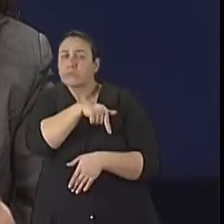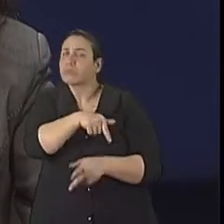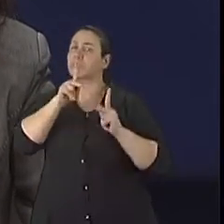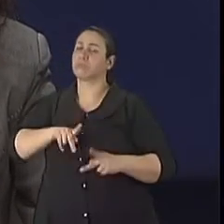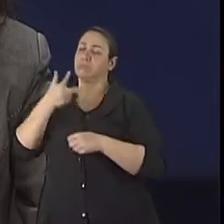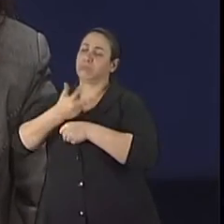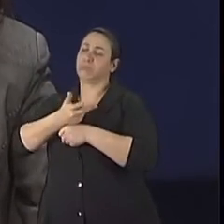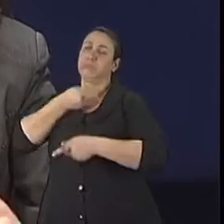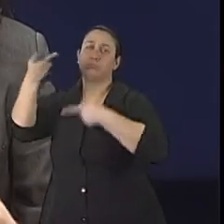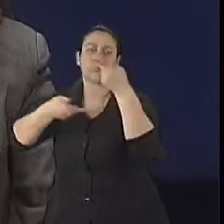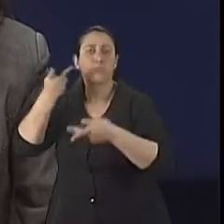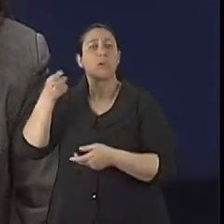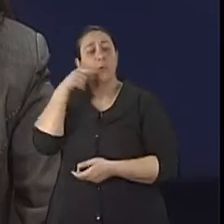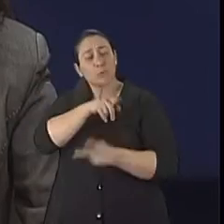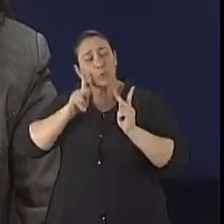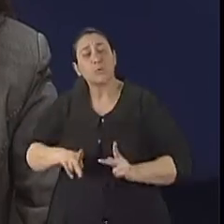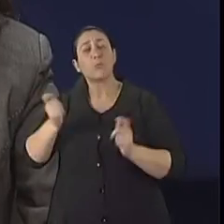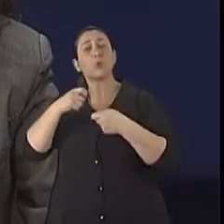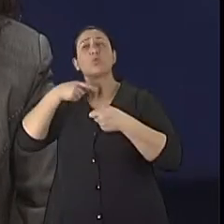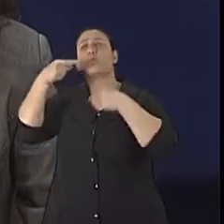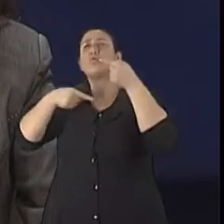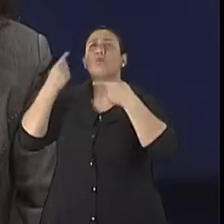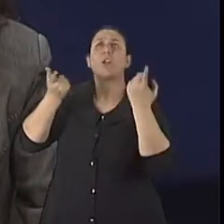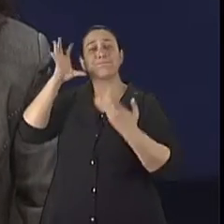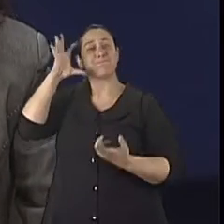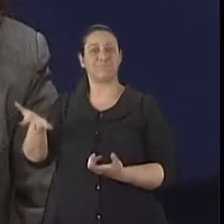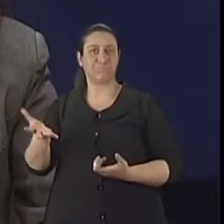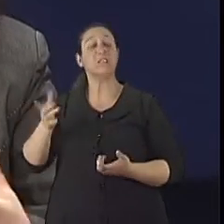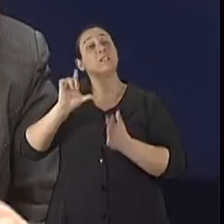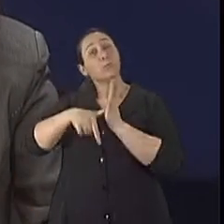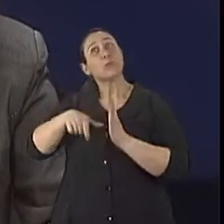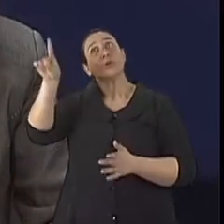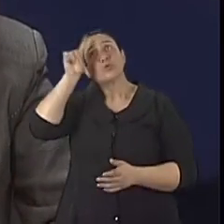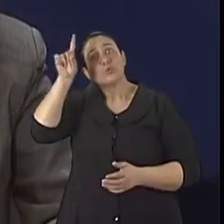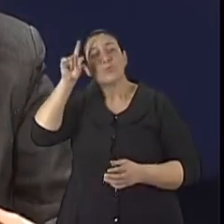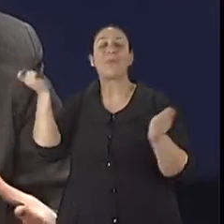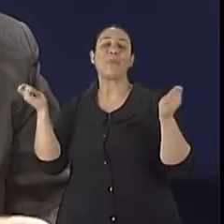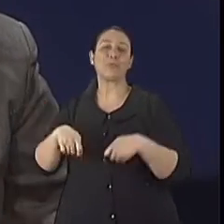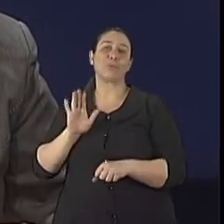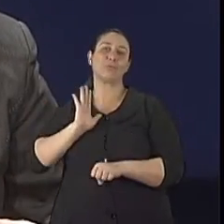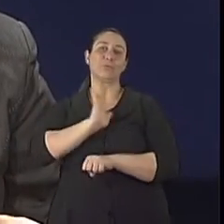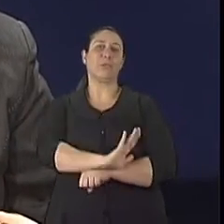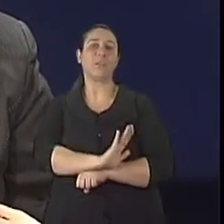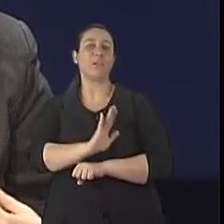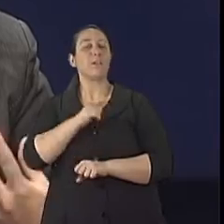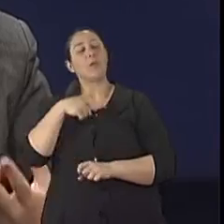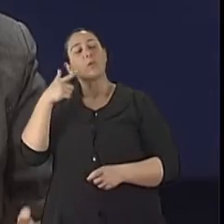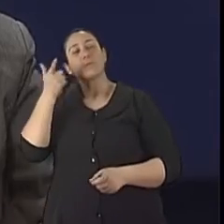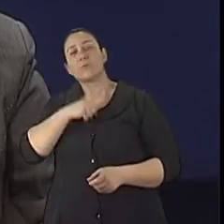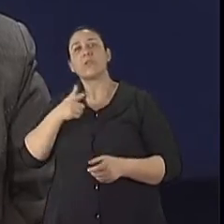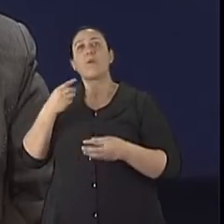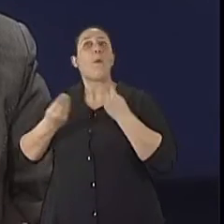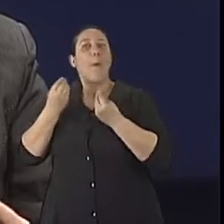para que ela traga as suas ansiedades, para que ela traga as suas dúvidas, e no decorrer do dia a dia, procurar auxiliar de modo a poder dar mais